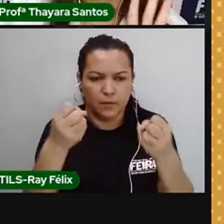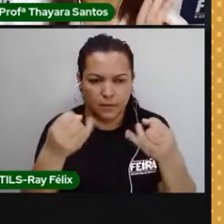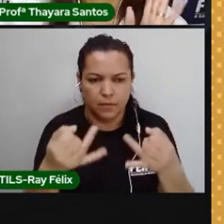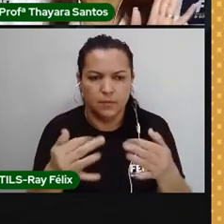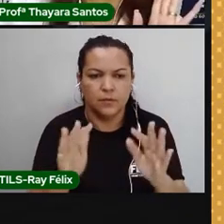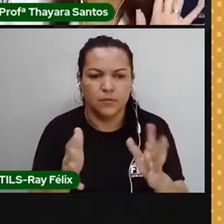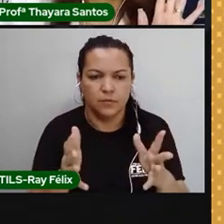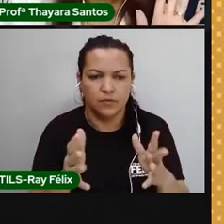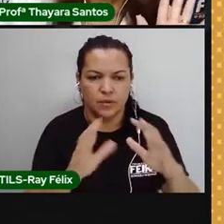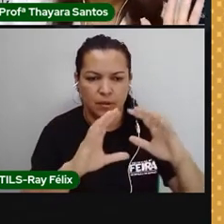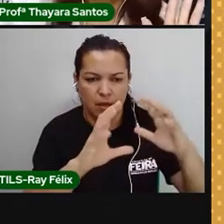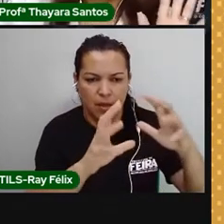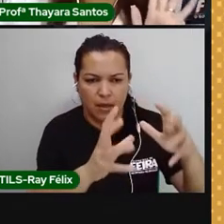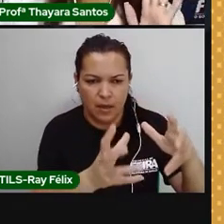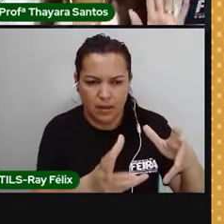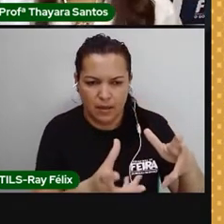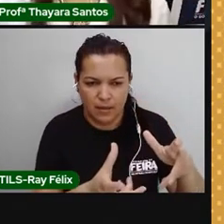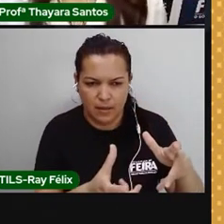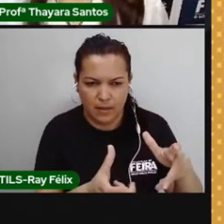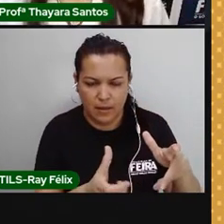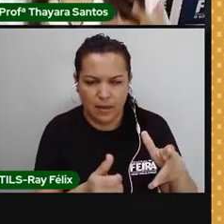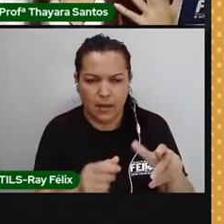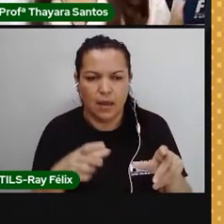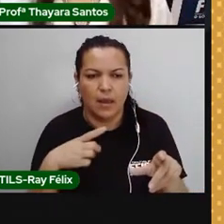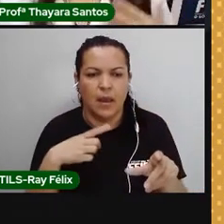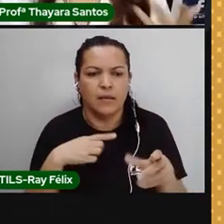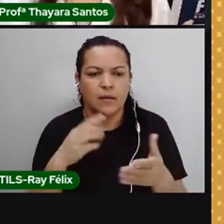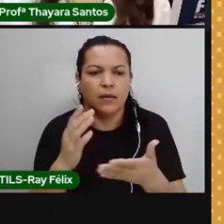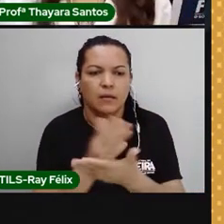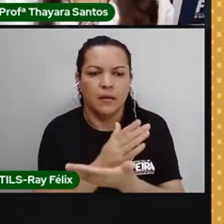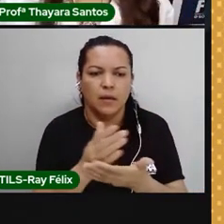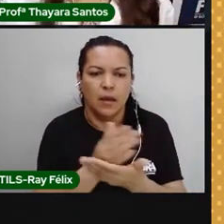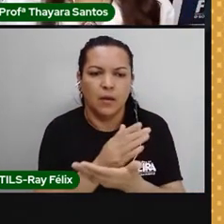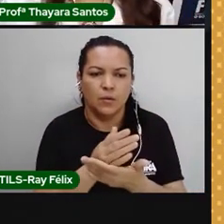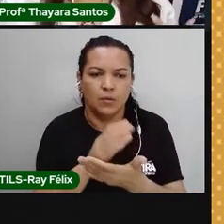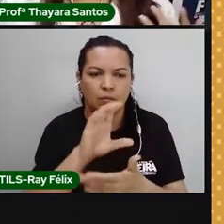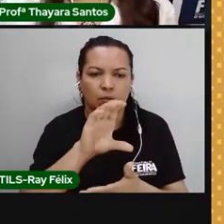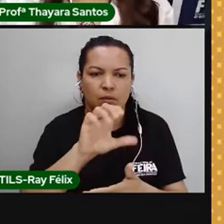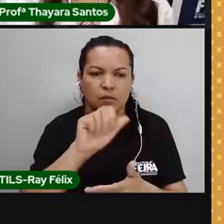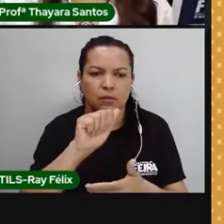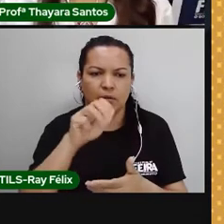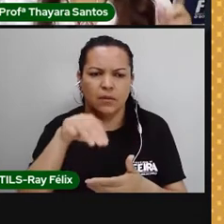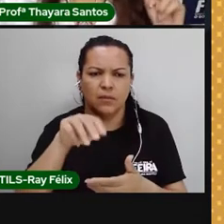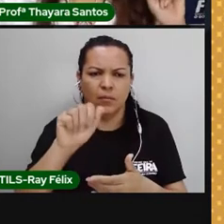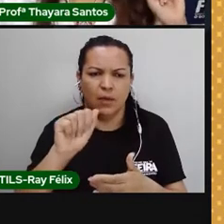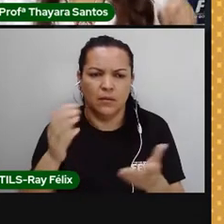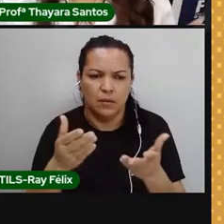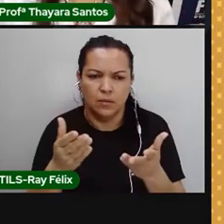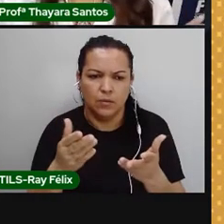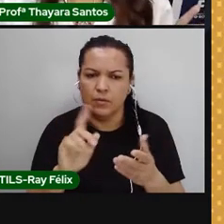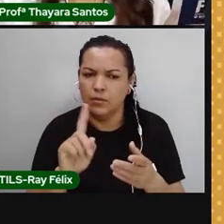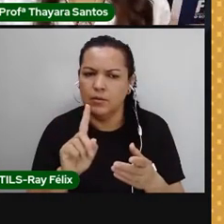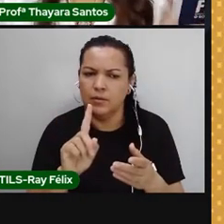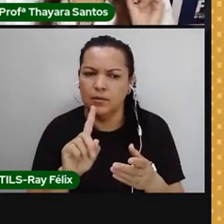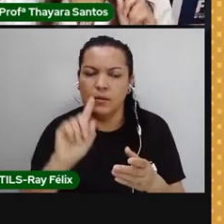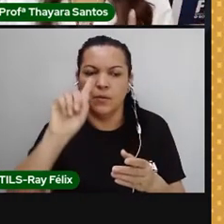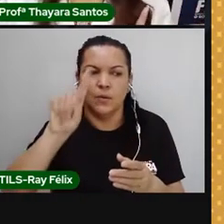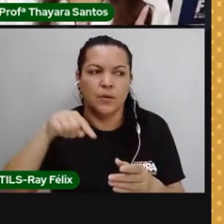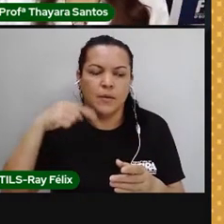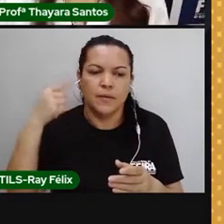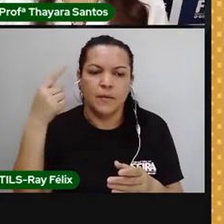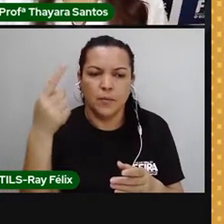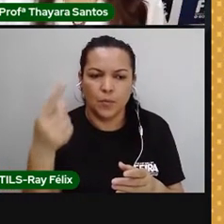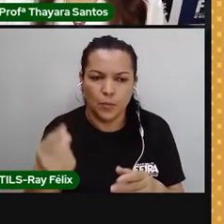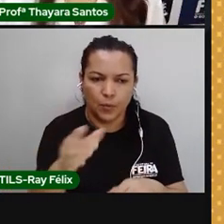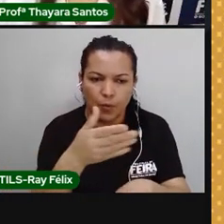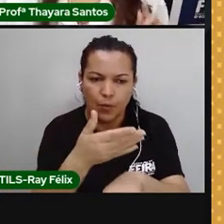a Terra é composta por algumas camadas. E nós iremos estudar essas camadas agora. Já prepara o caderno e lápis para vocês